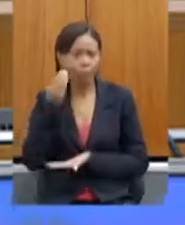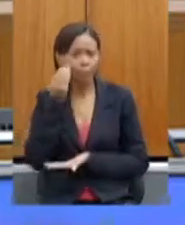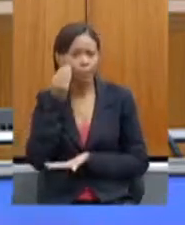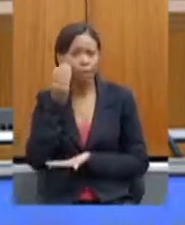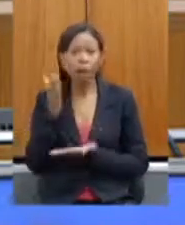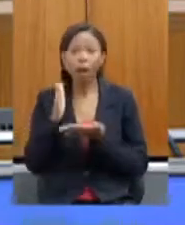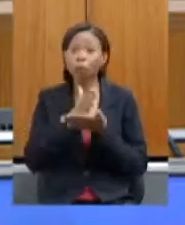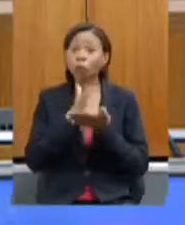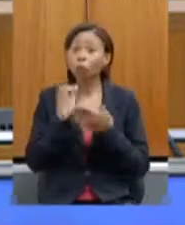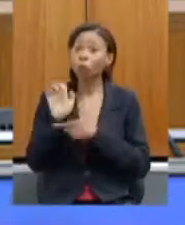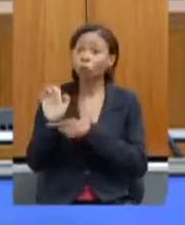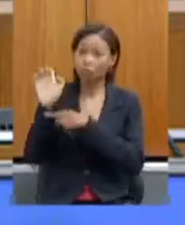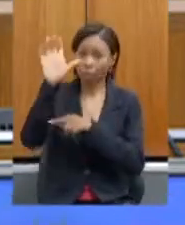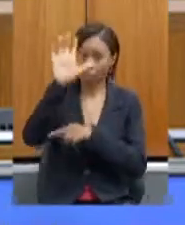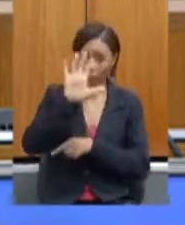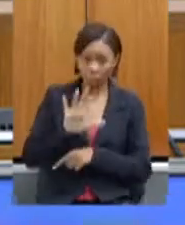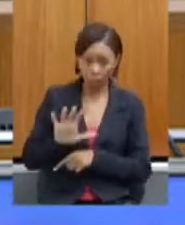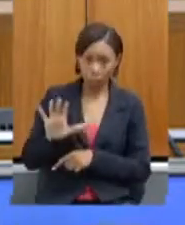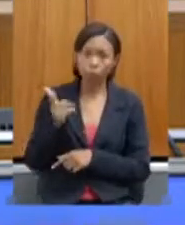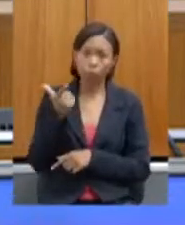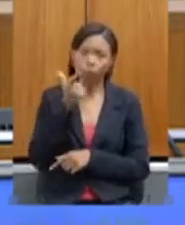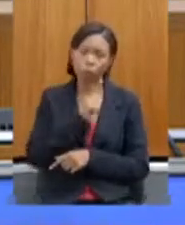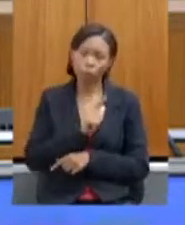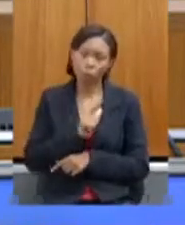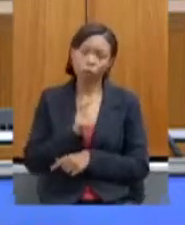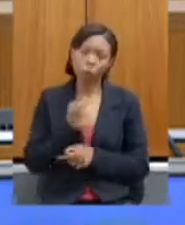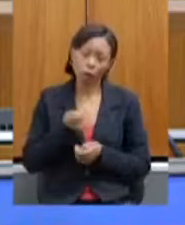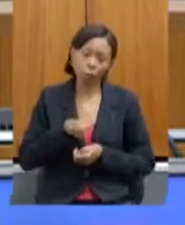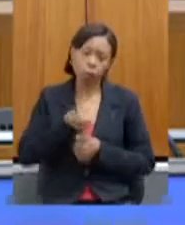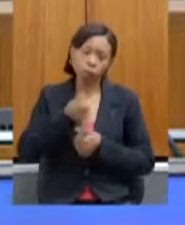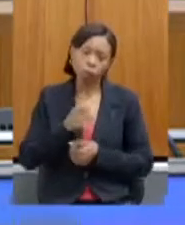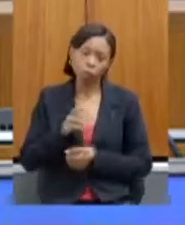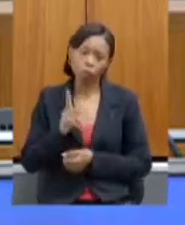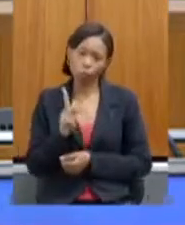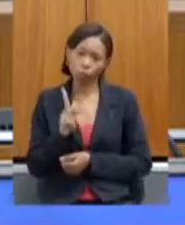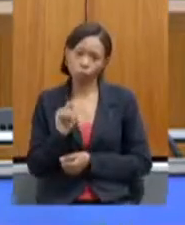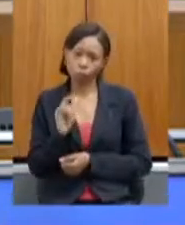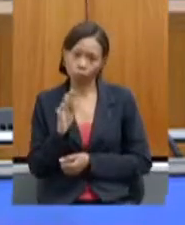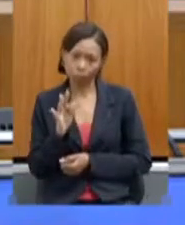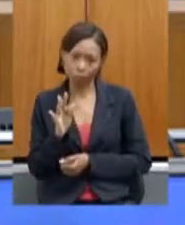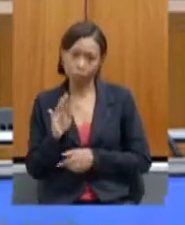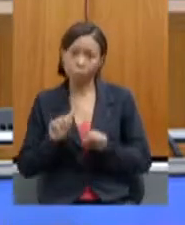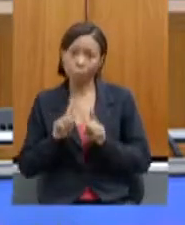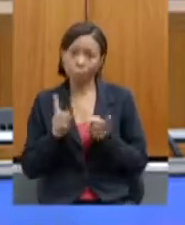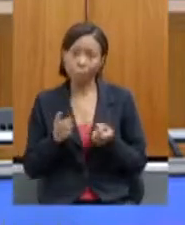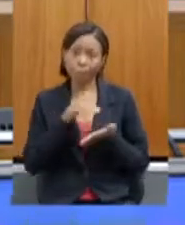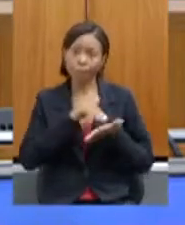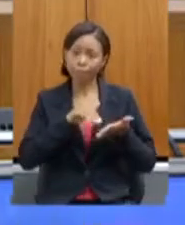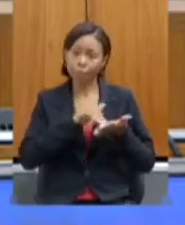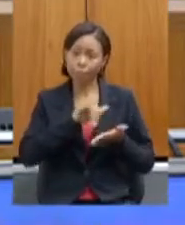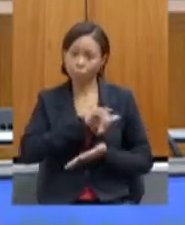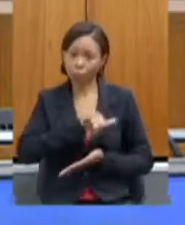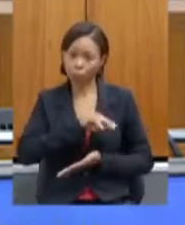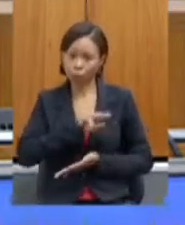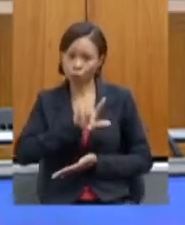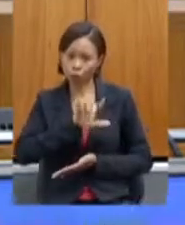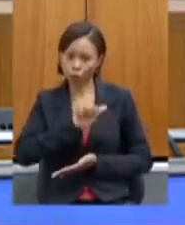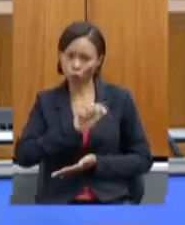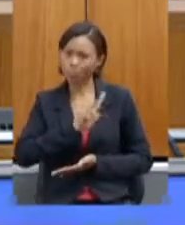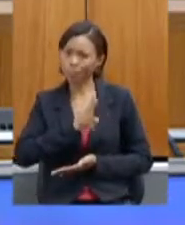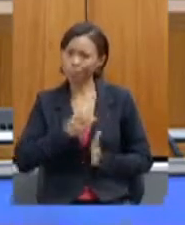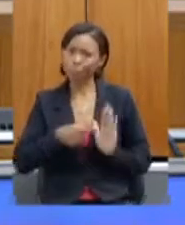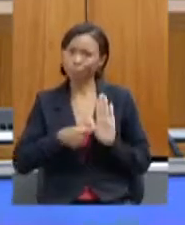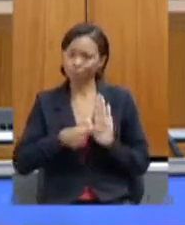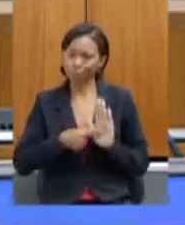conseguiram a doação dos kits, mas nossa secretária Júlia sempre levantou grandes dificuldades pela